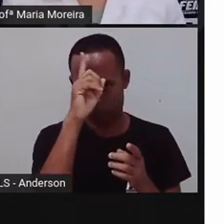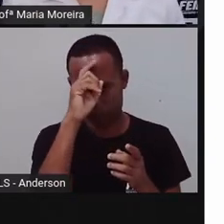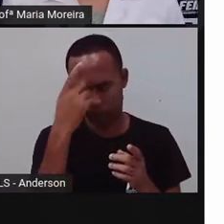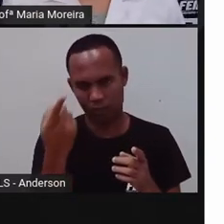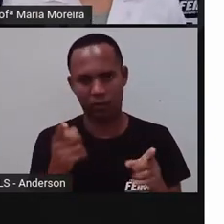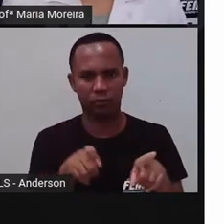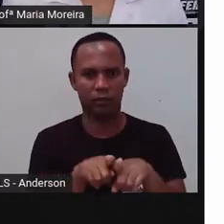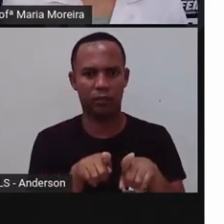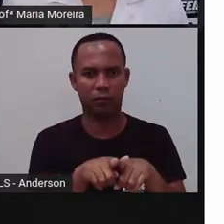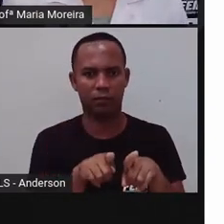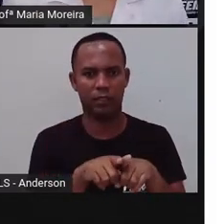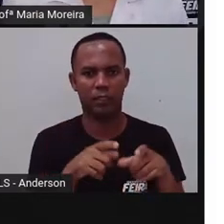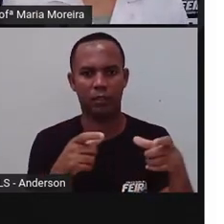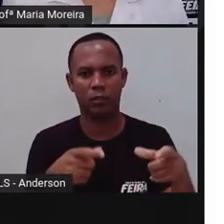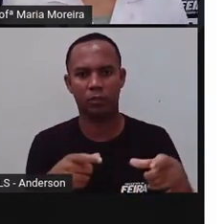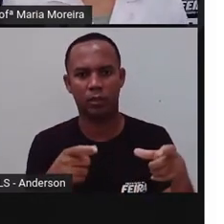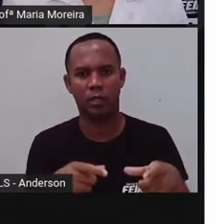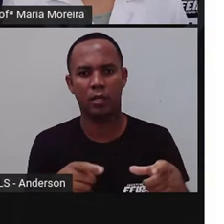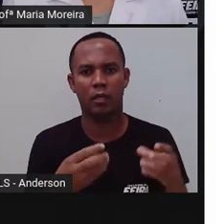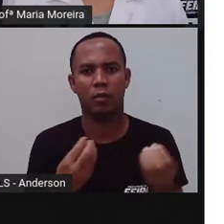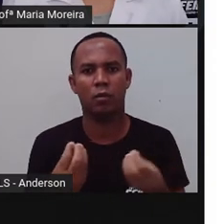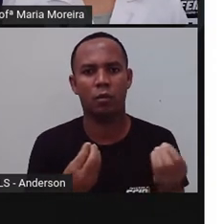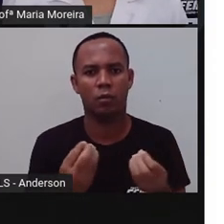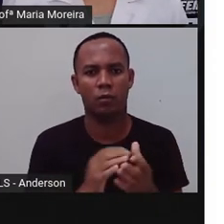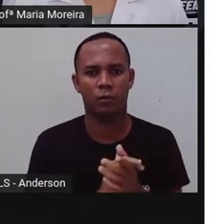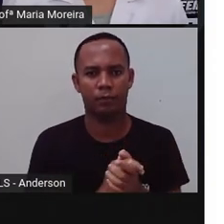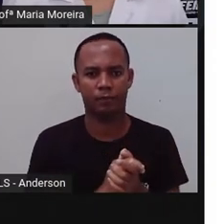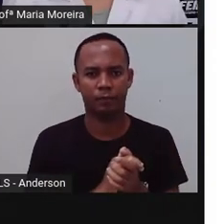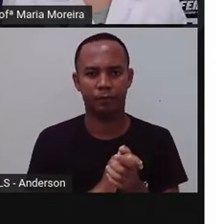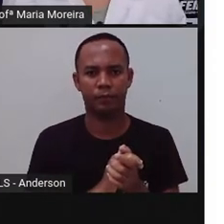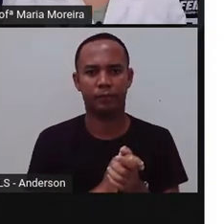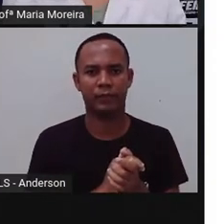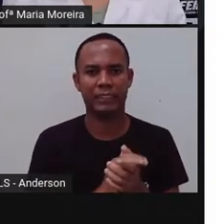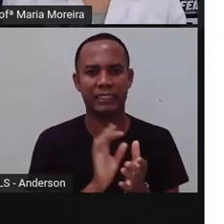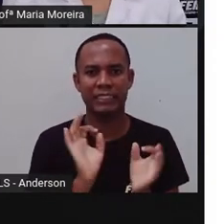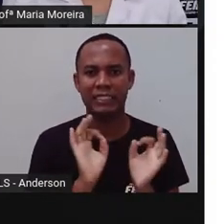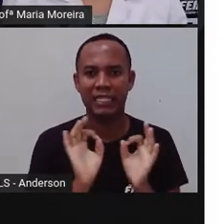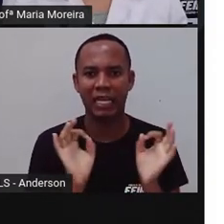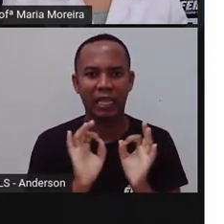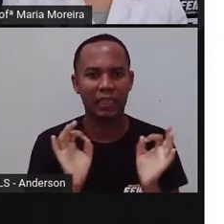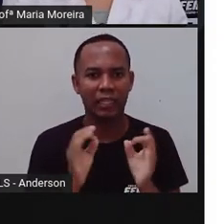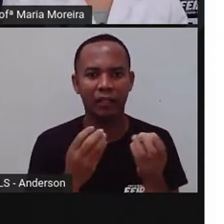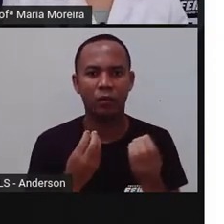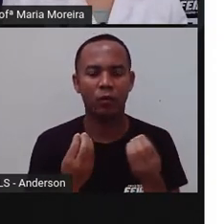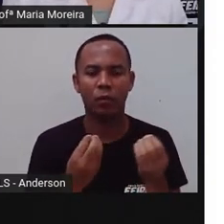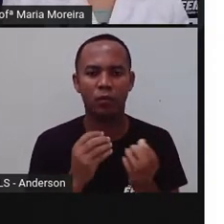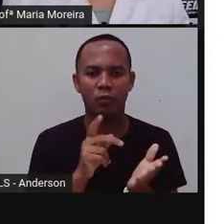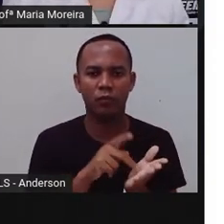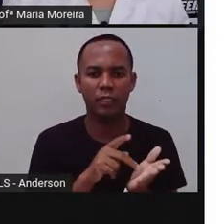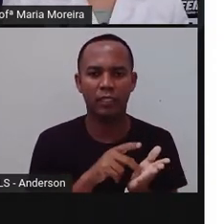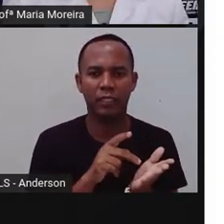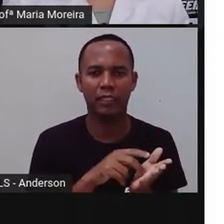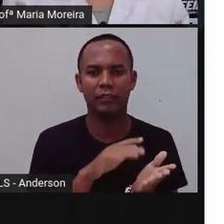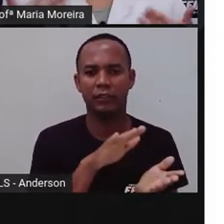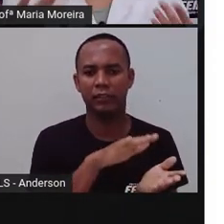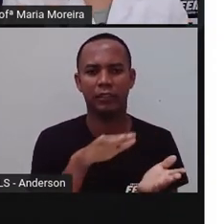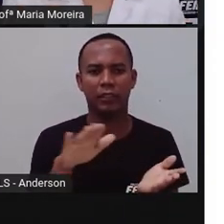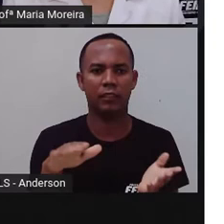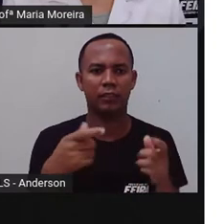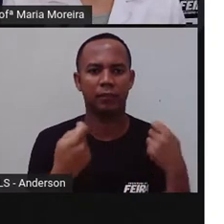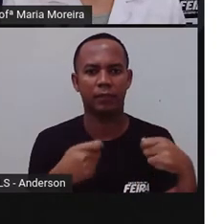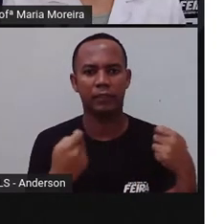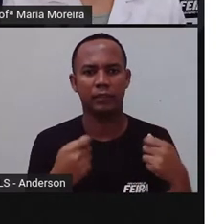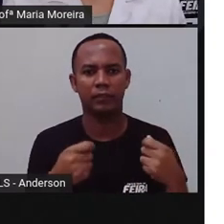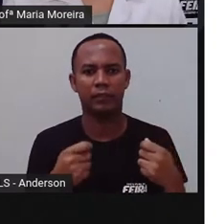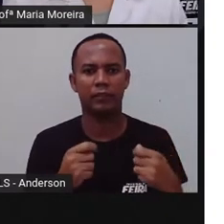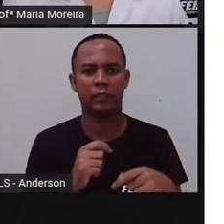público, não é um lugar, né? Por que que não é um lugar? Porque ninguém, na verdade, a não ser as crianças, né, que precisam de um